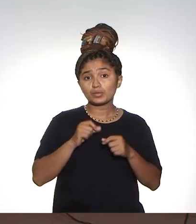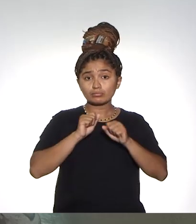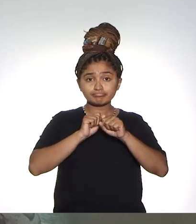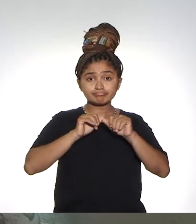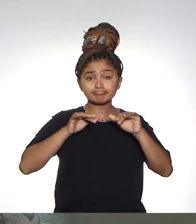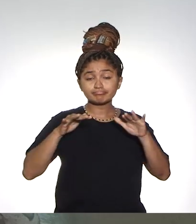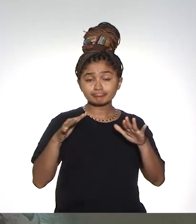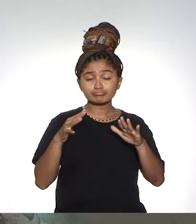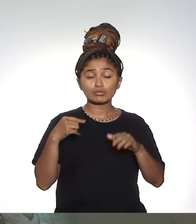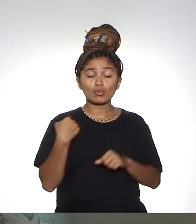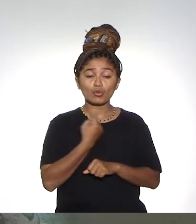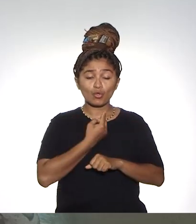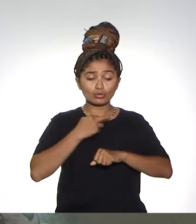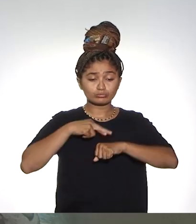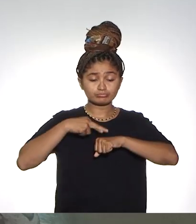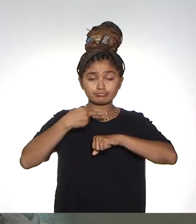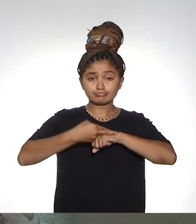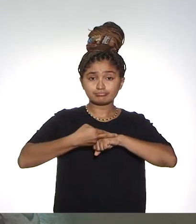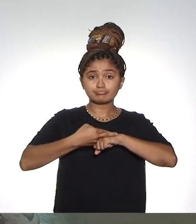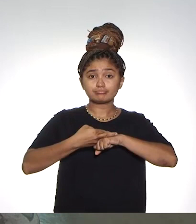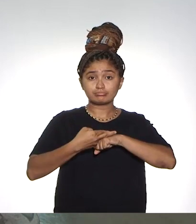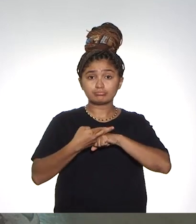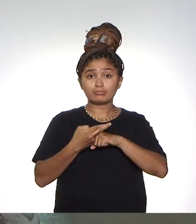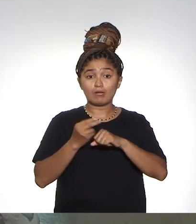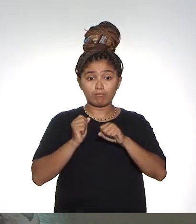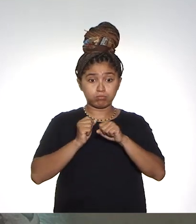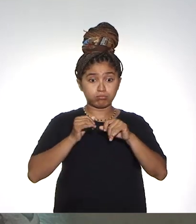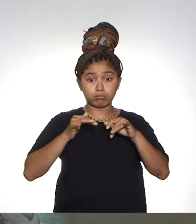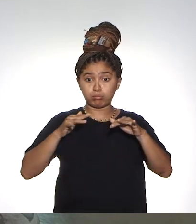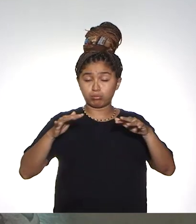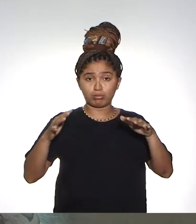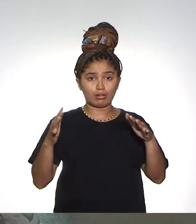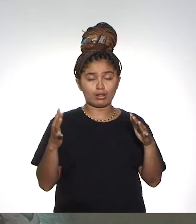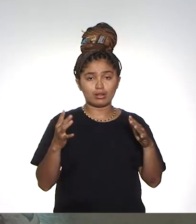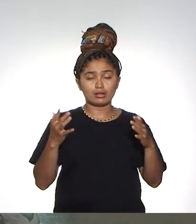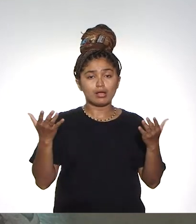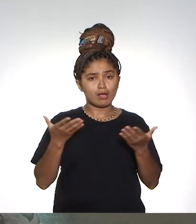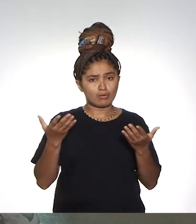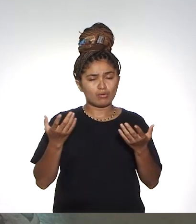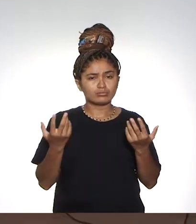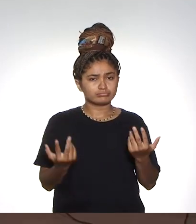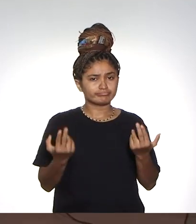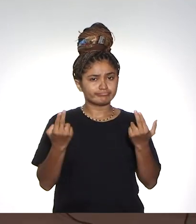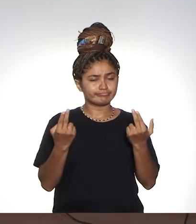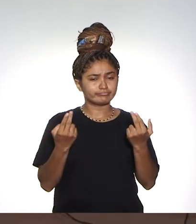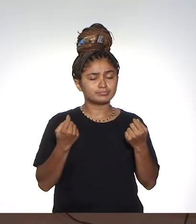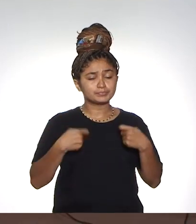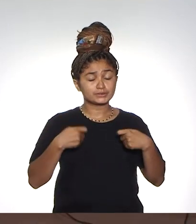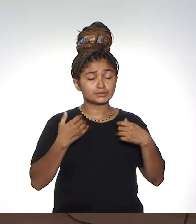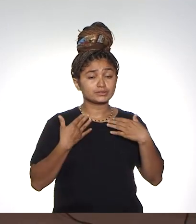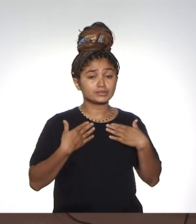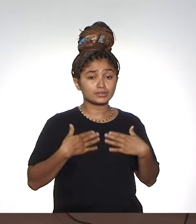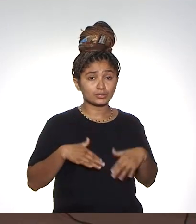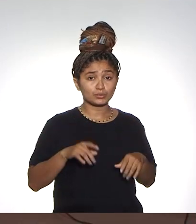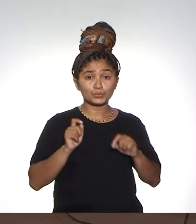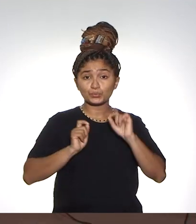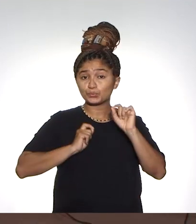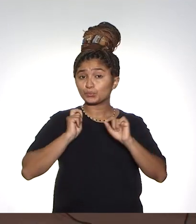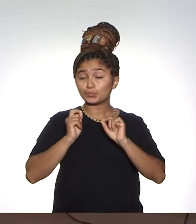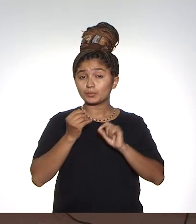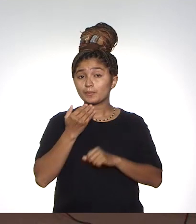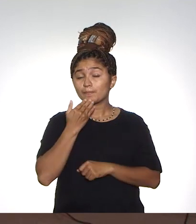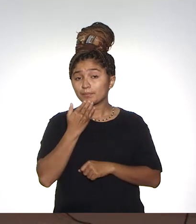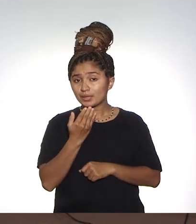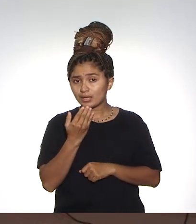epidemiológica do nosso Estado, naquele momento, era muito alta, como está hoje. Então, tudo isso tem que ser feito com muita tranquilidade. O que eu peço,